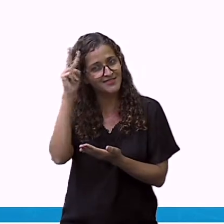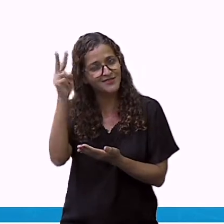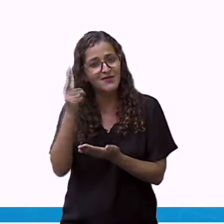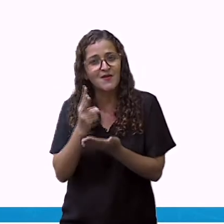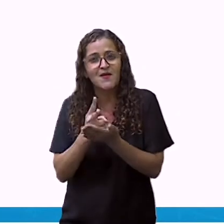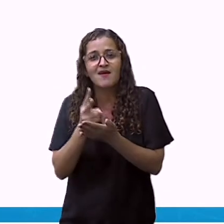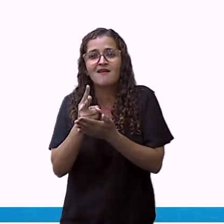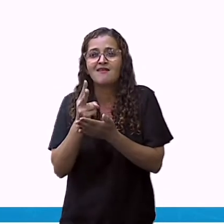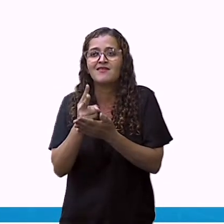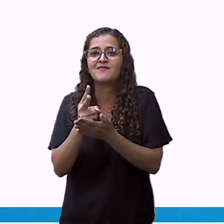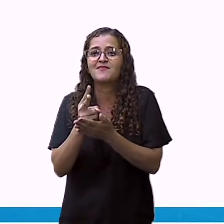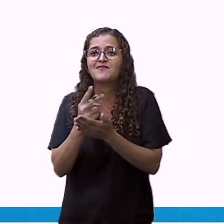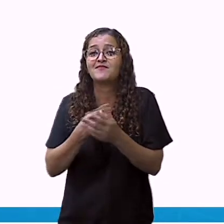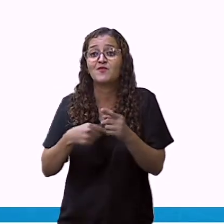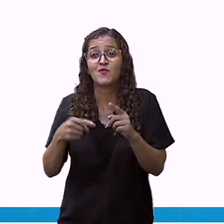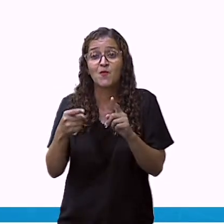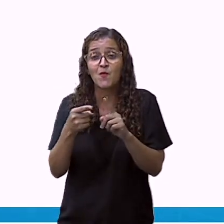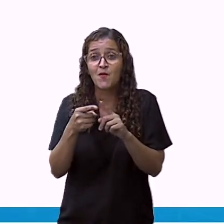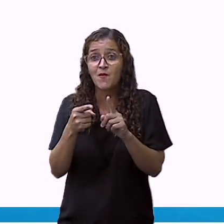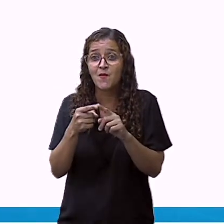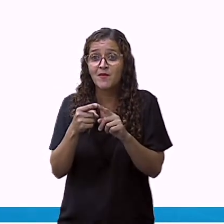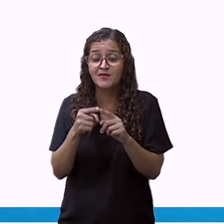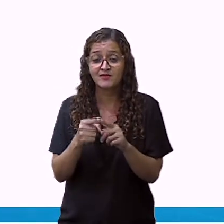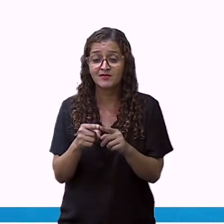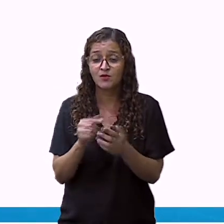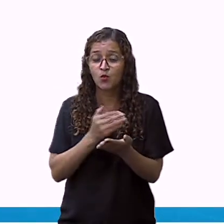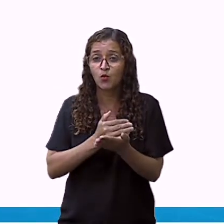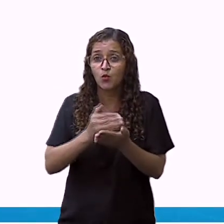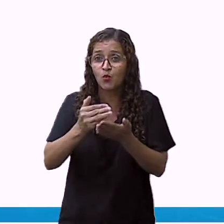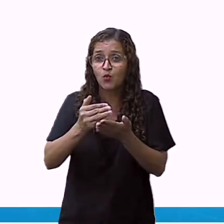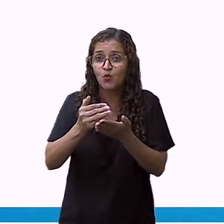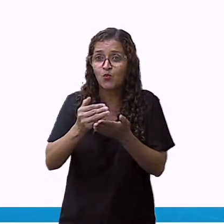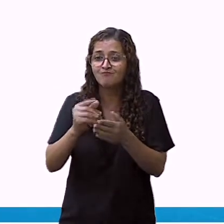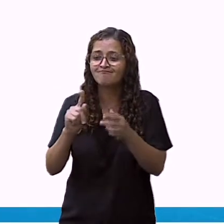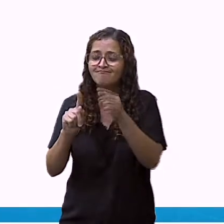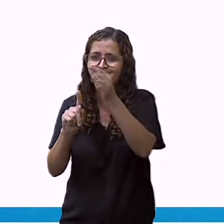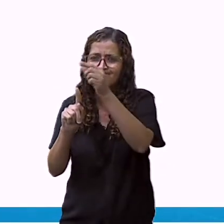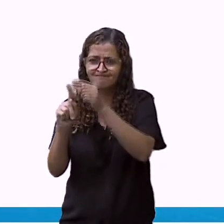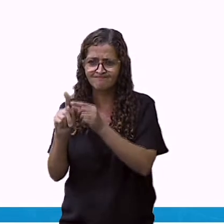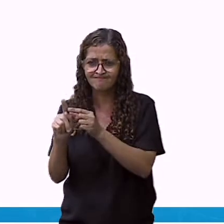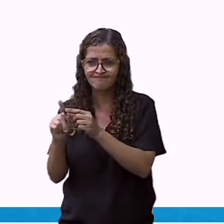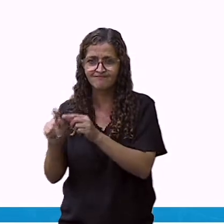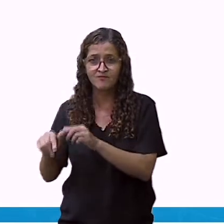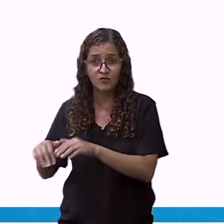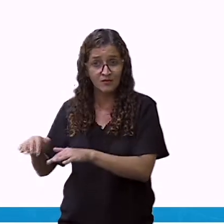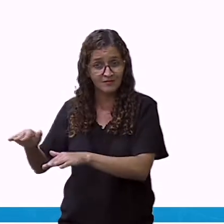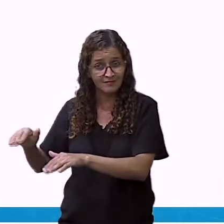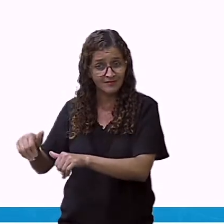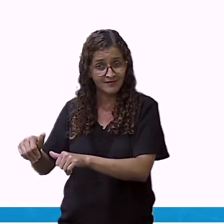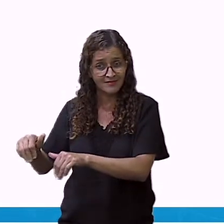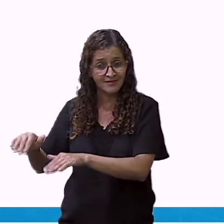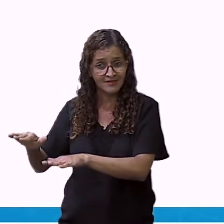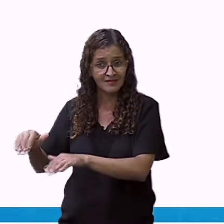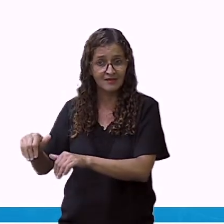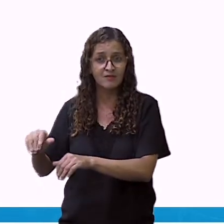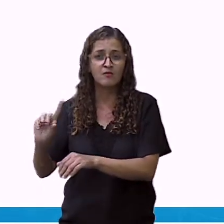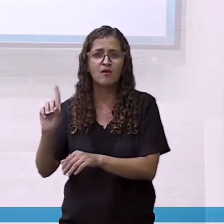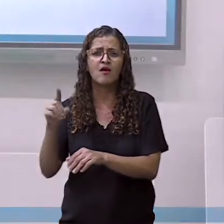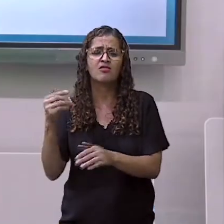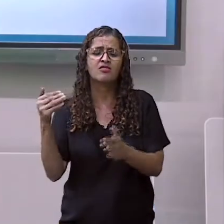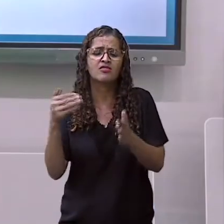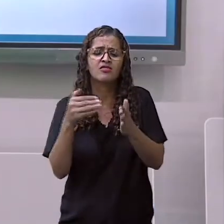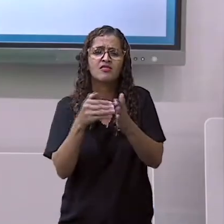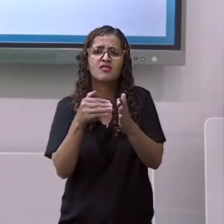A primavera começa em setembro e vai até dezembro. Ou seja, nós